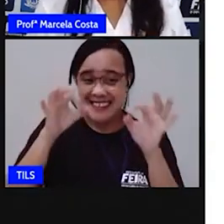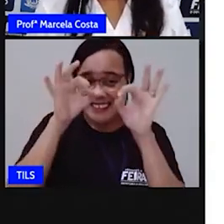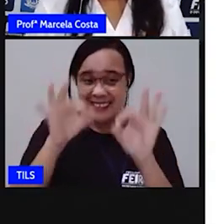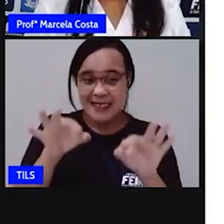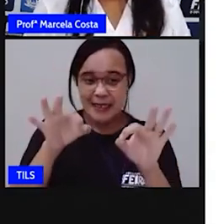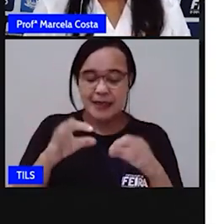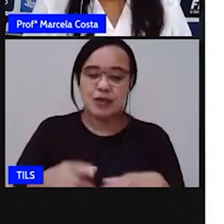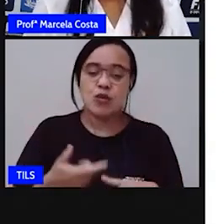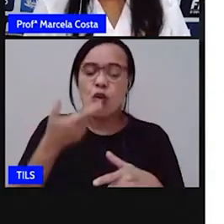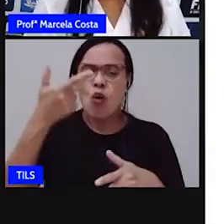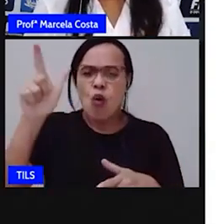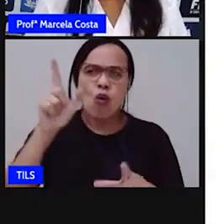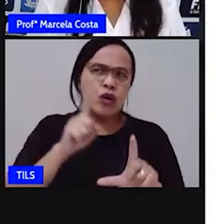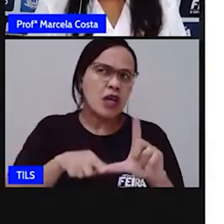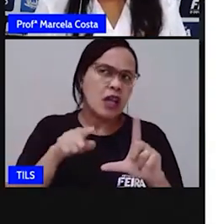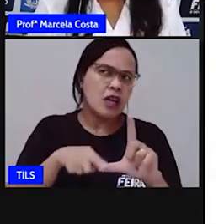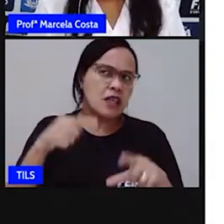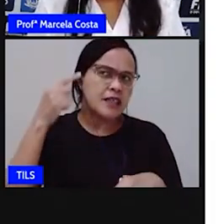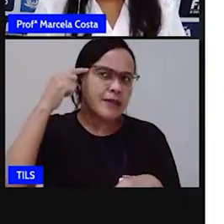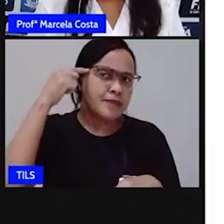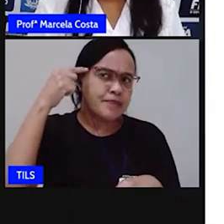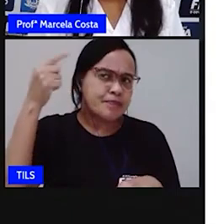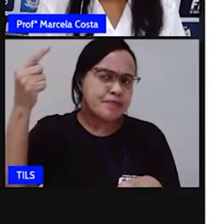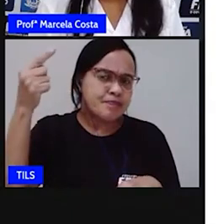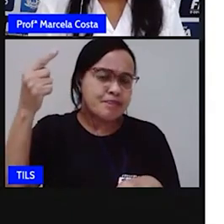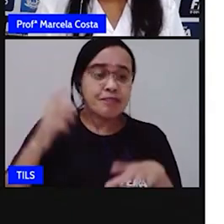Diga outra letra para a Yoni.